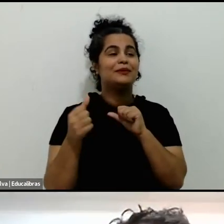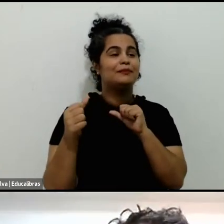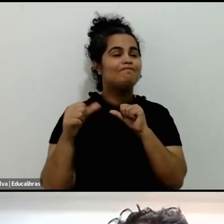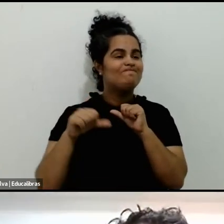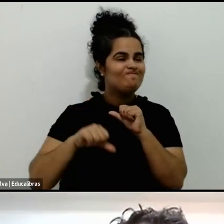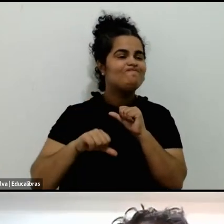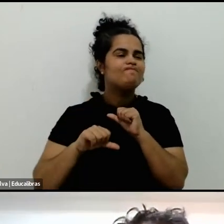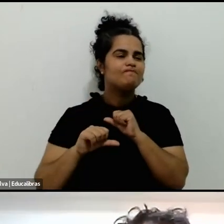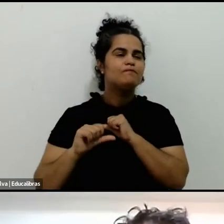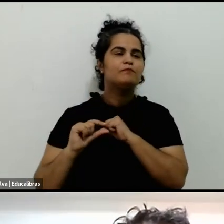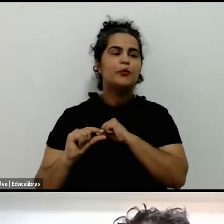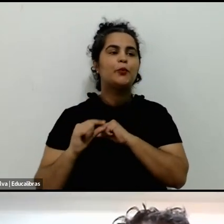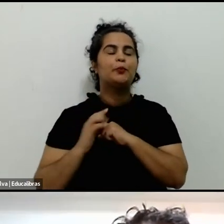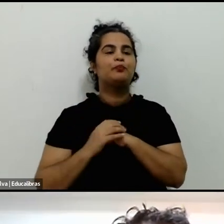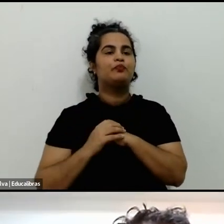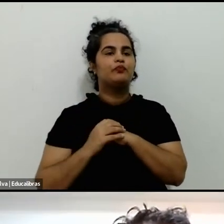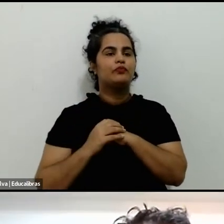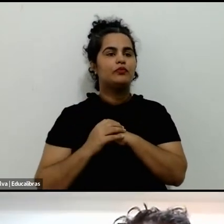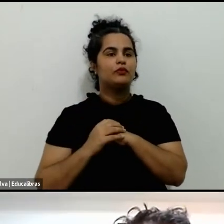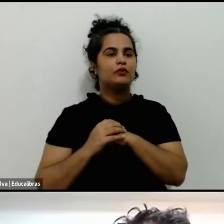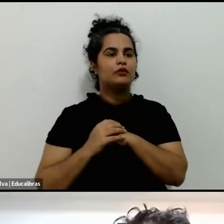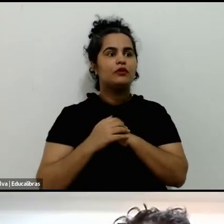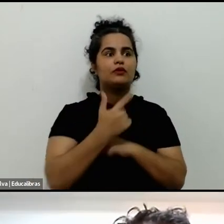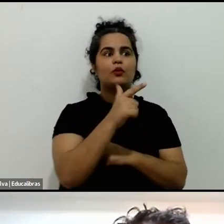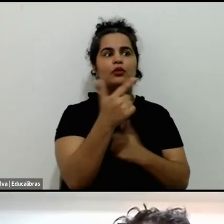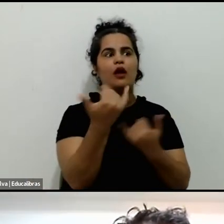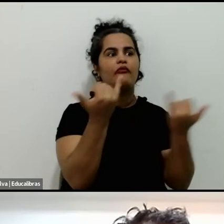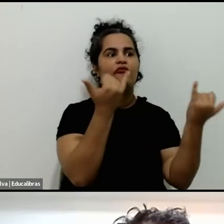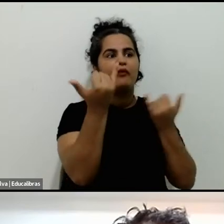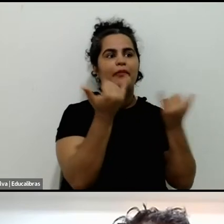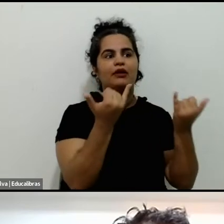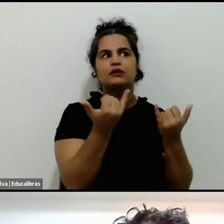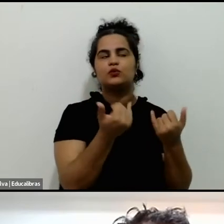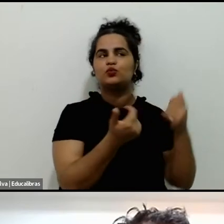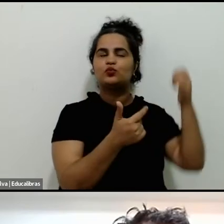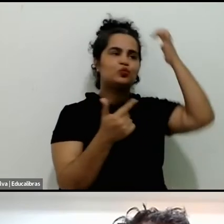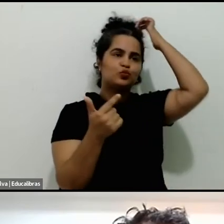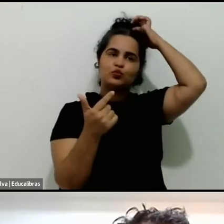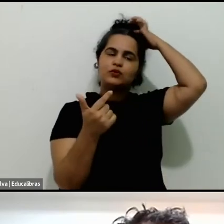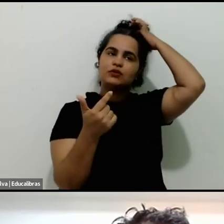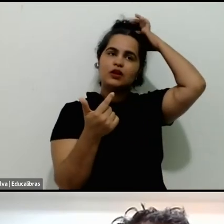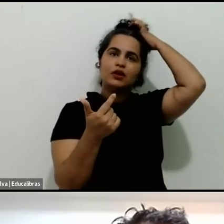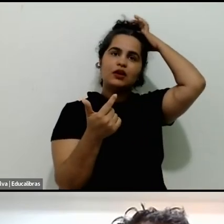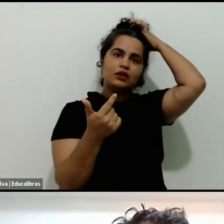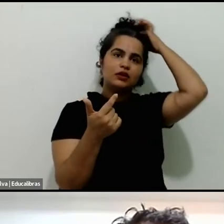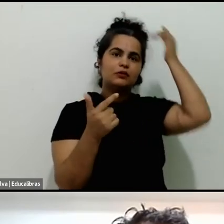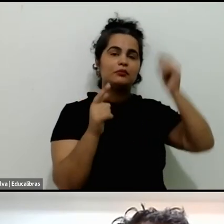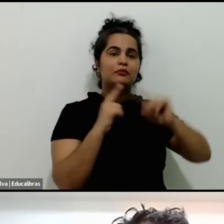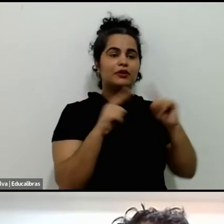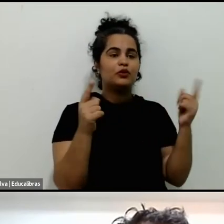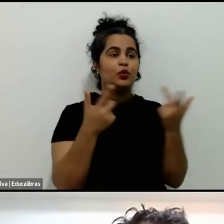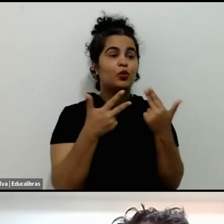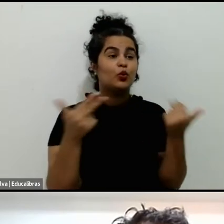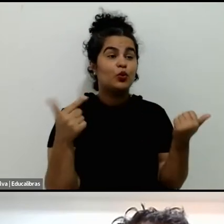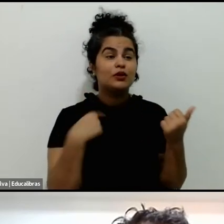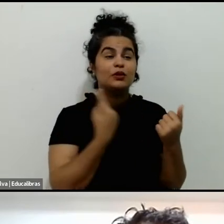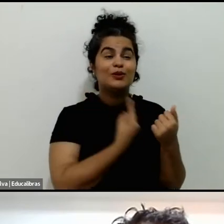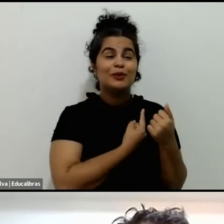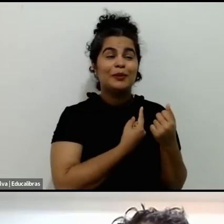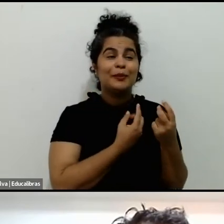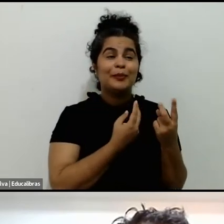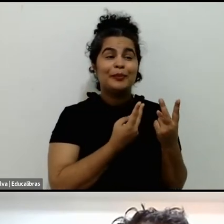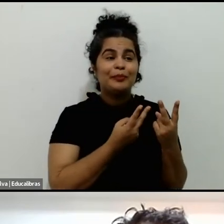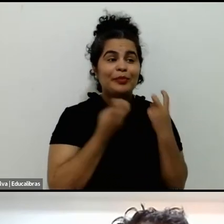a gente ainda acho que não tem tantos dados sobre isso, mas é uma coisa que a gente percebe,